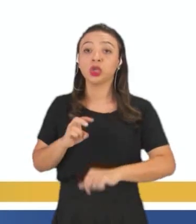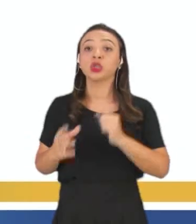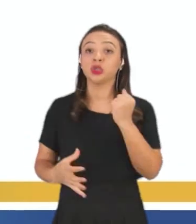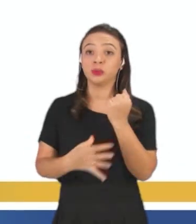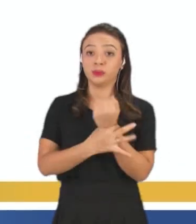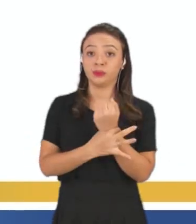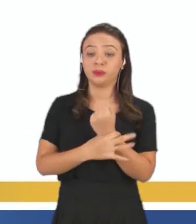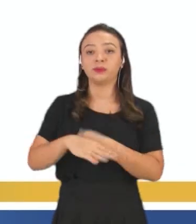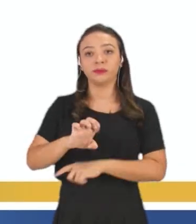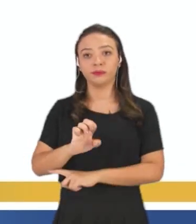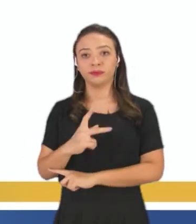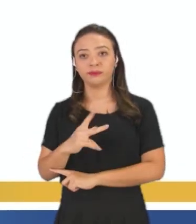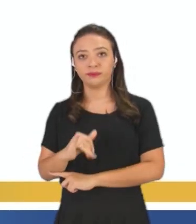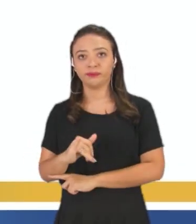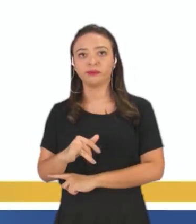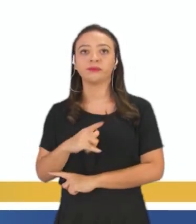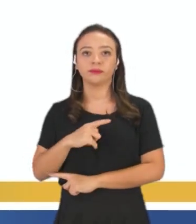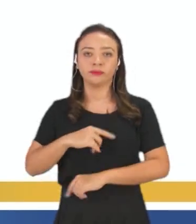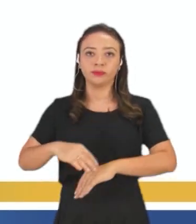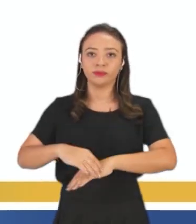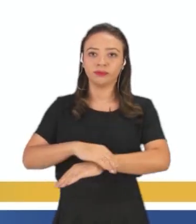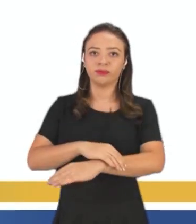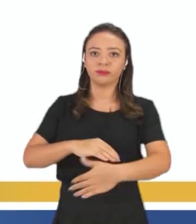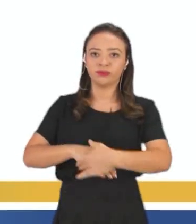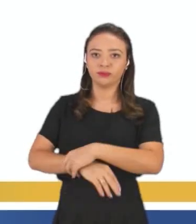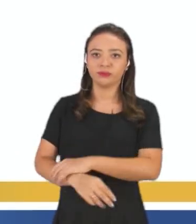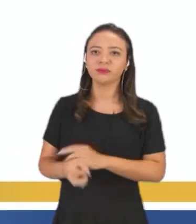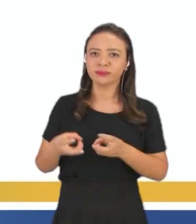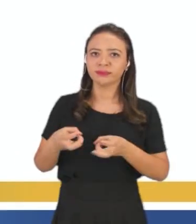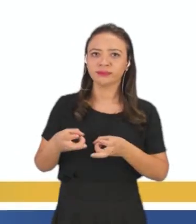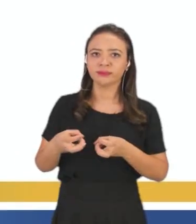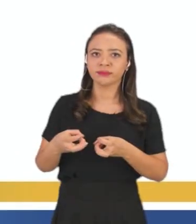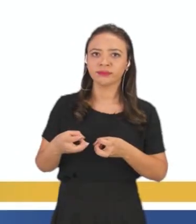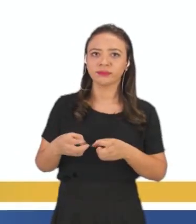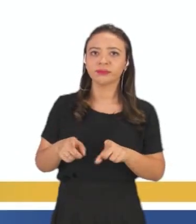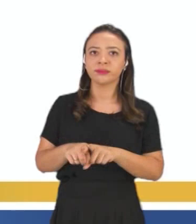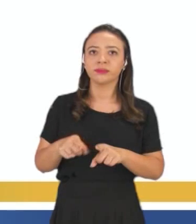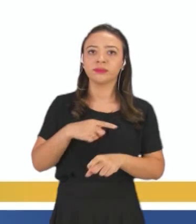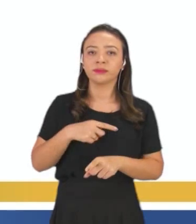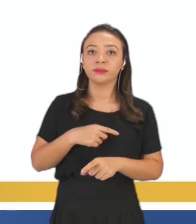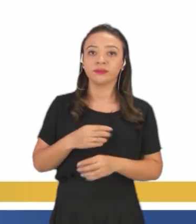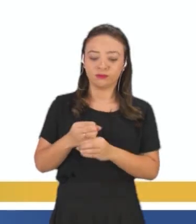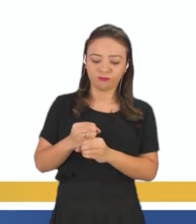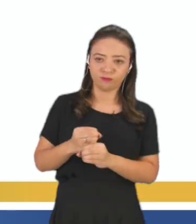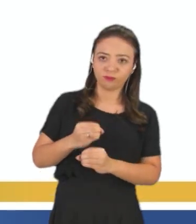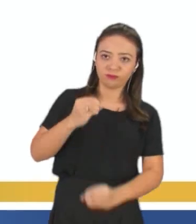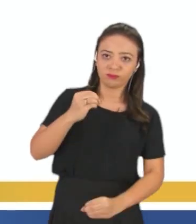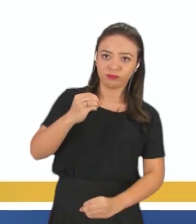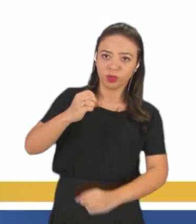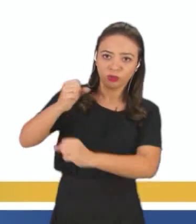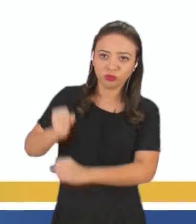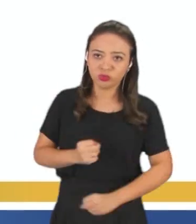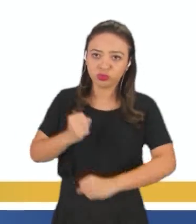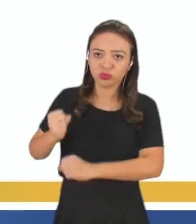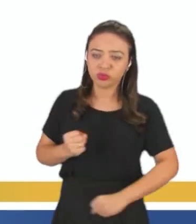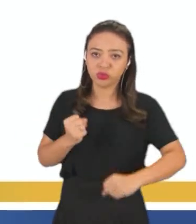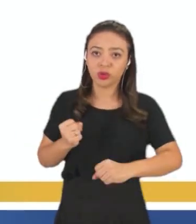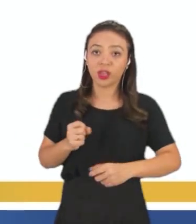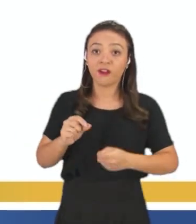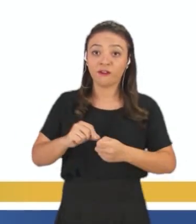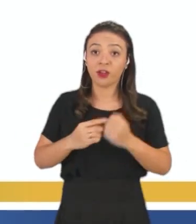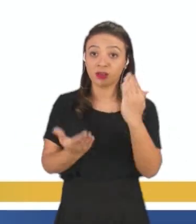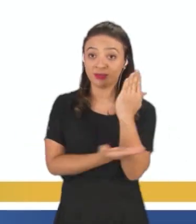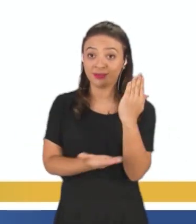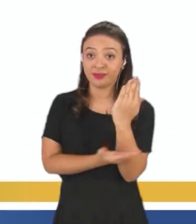EPI. Essa daqui está usando luvas, está utilizando aqui, eu acredito que é cabo de vassoura, que é um produto de madeira, porque se